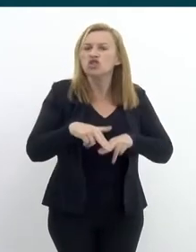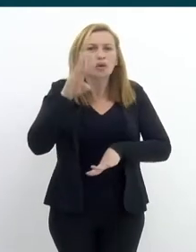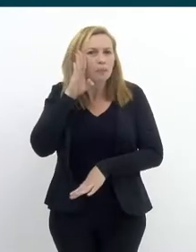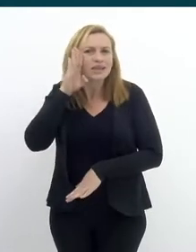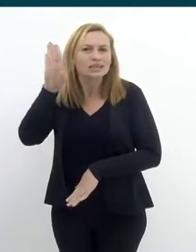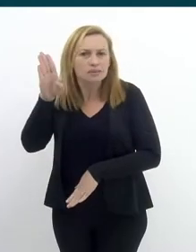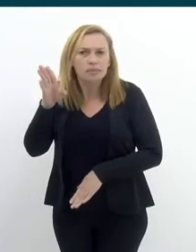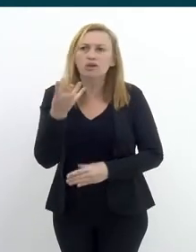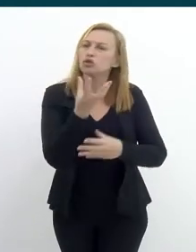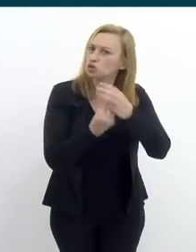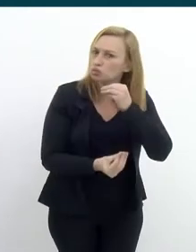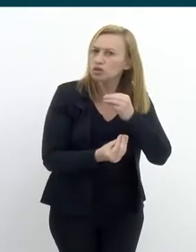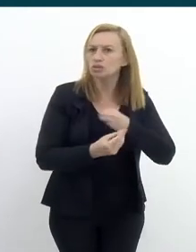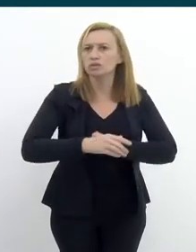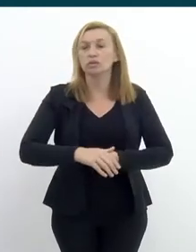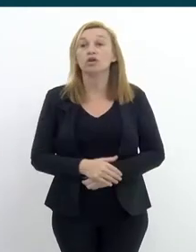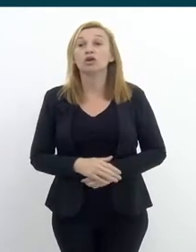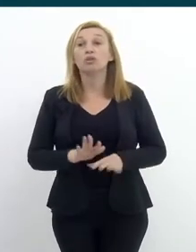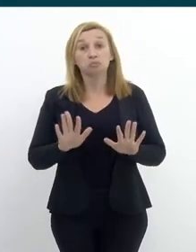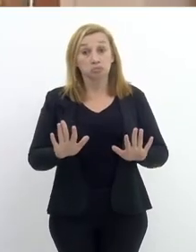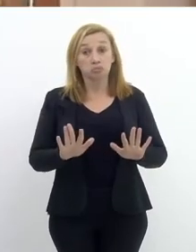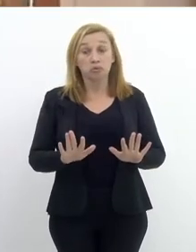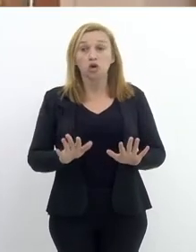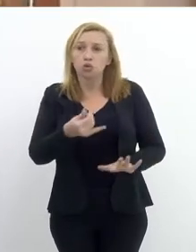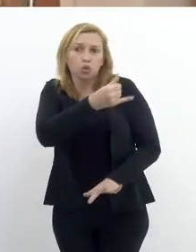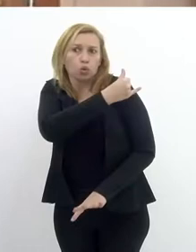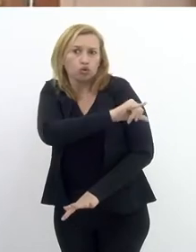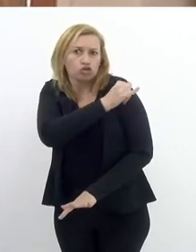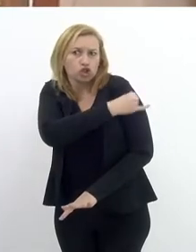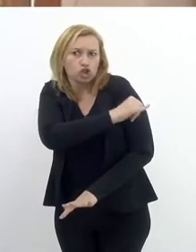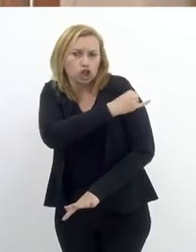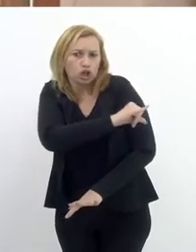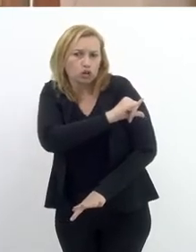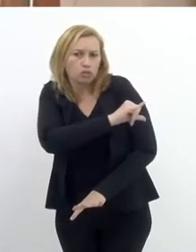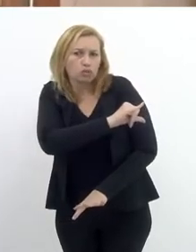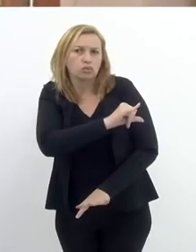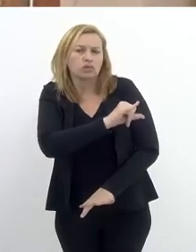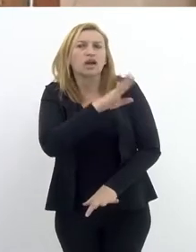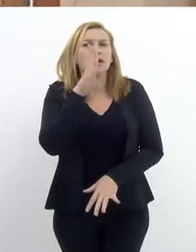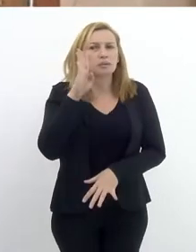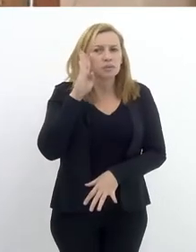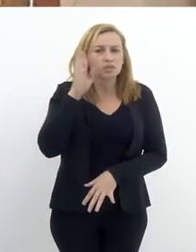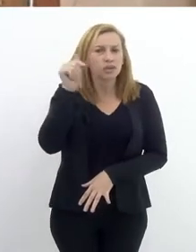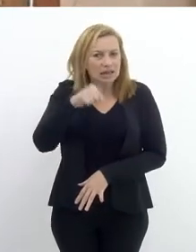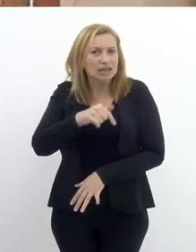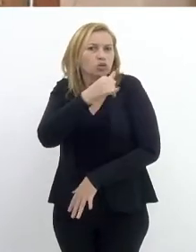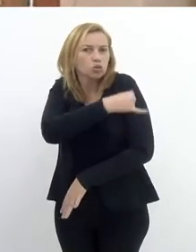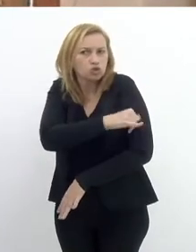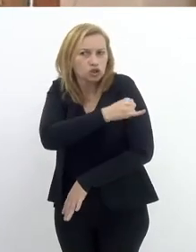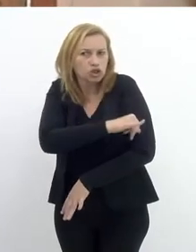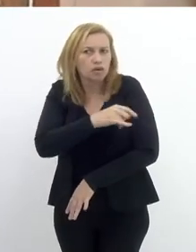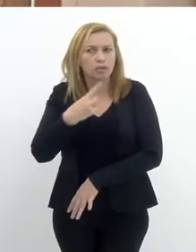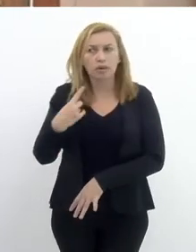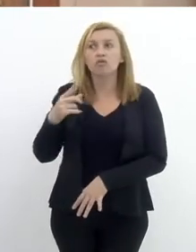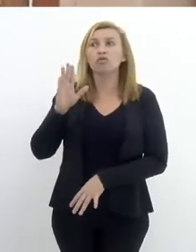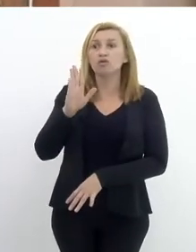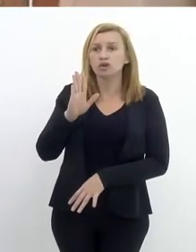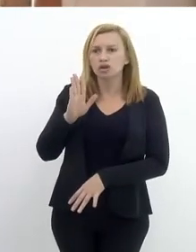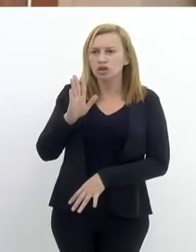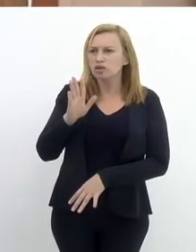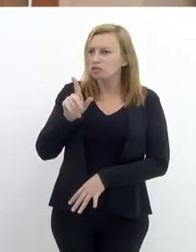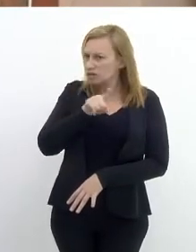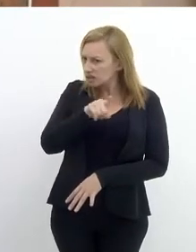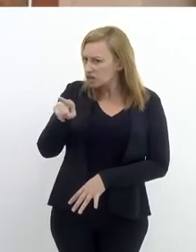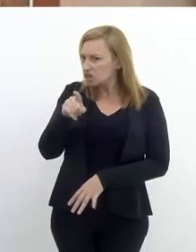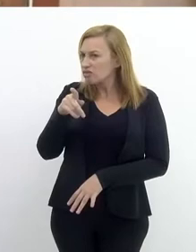causas principais do desaparecimento. Ou seja, no Rio de Janeiro, específico aqui no Rio de Janeiro, pelo que você